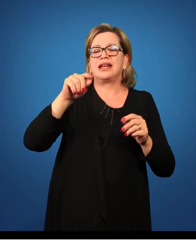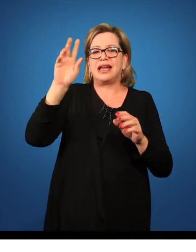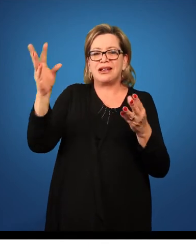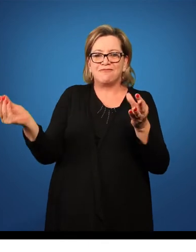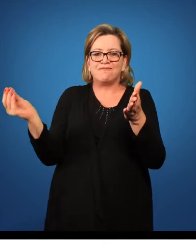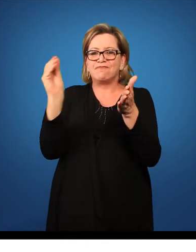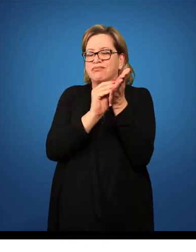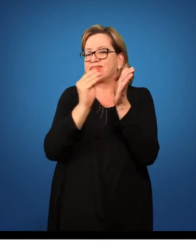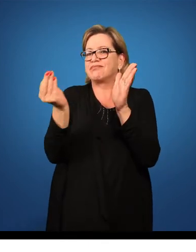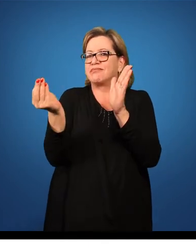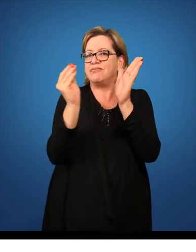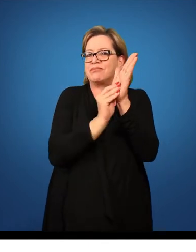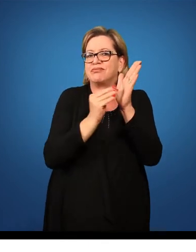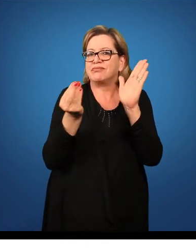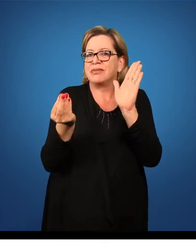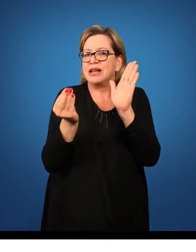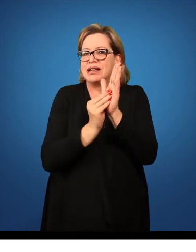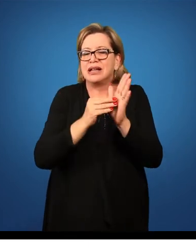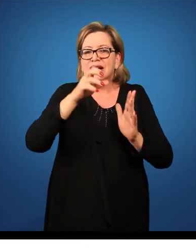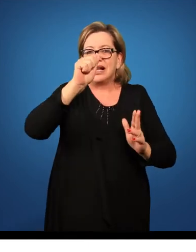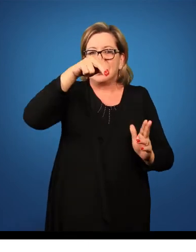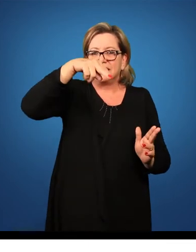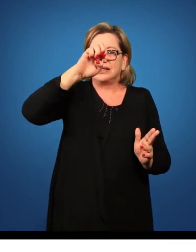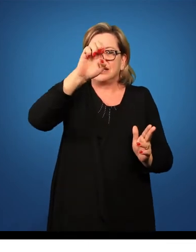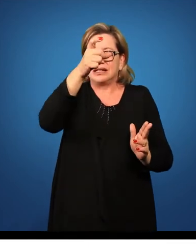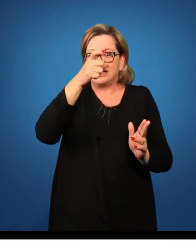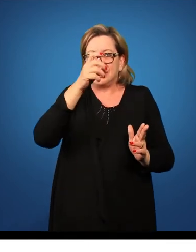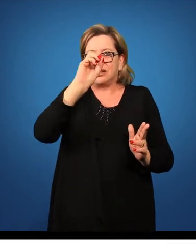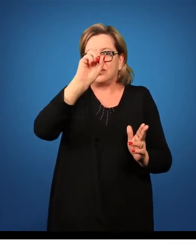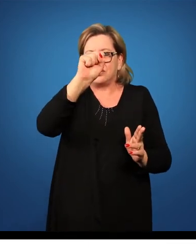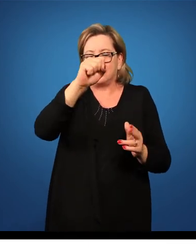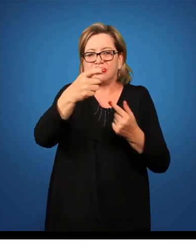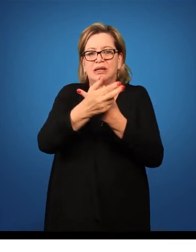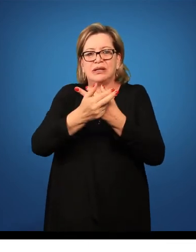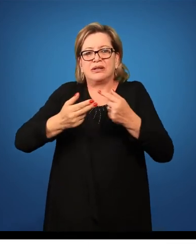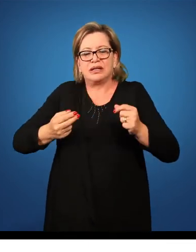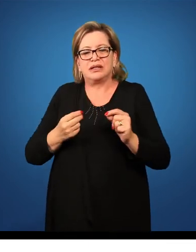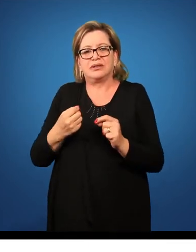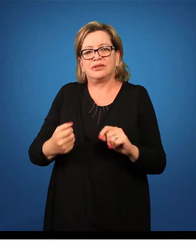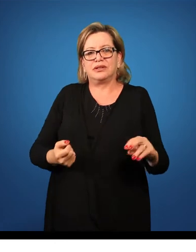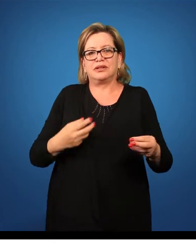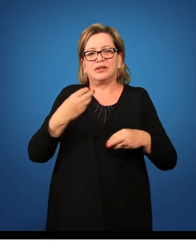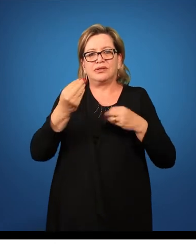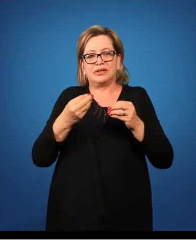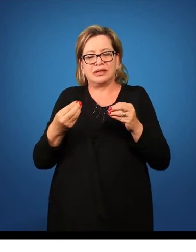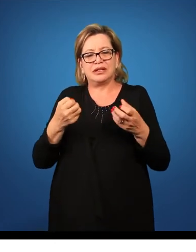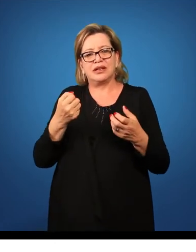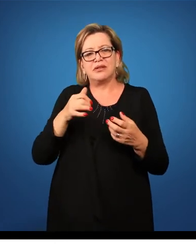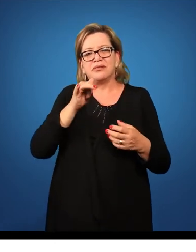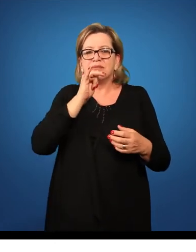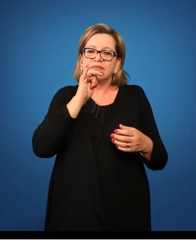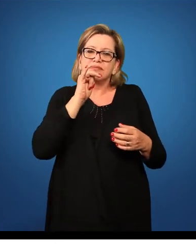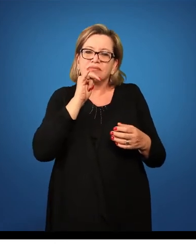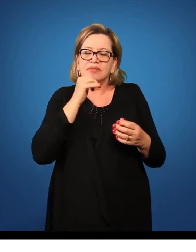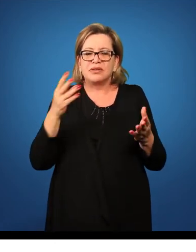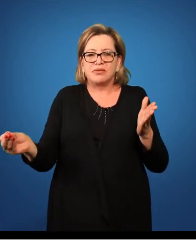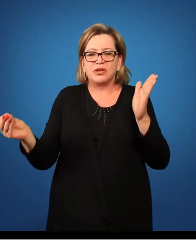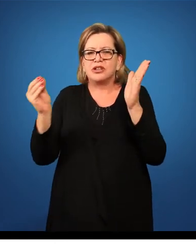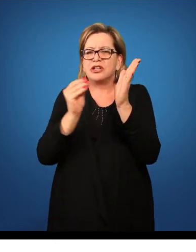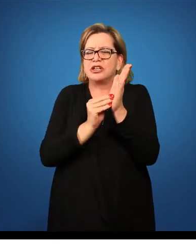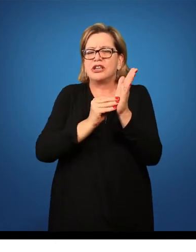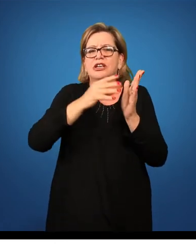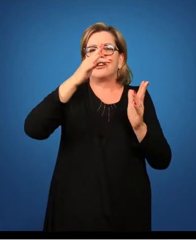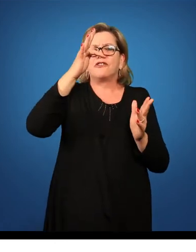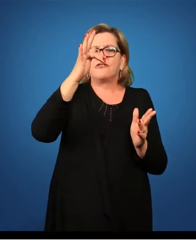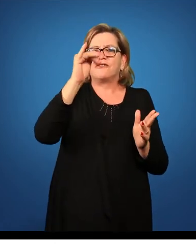nesse relatório. No caso, vocês vão ter que anexar as fichas de